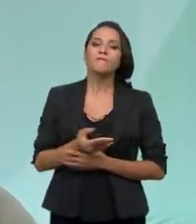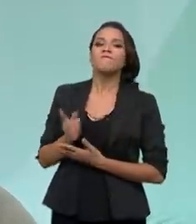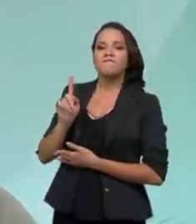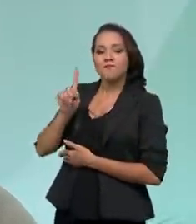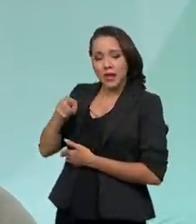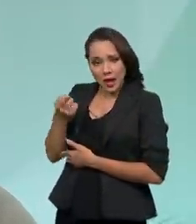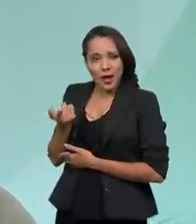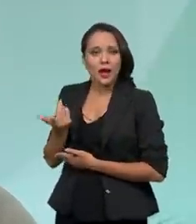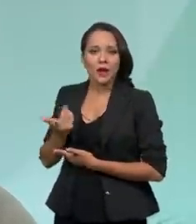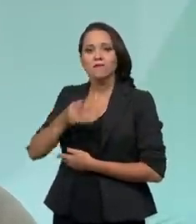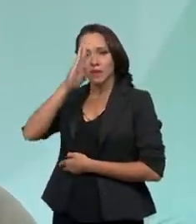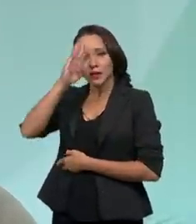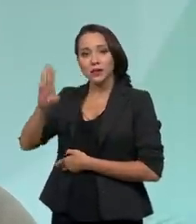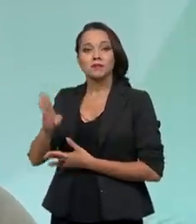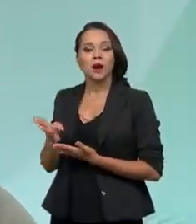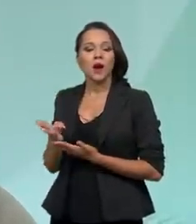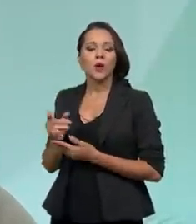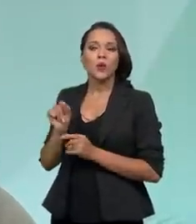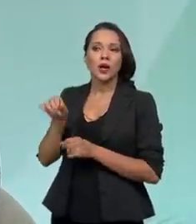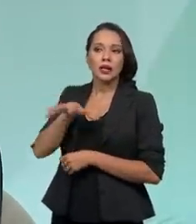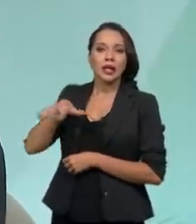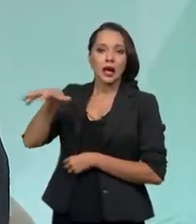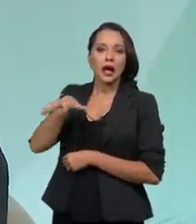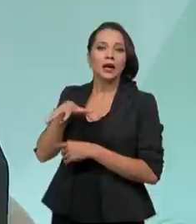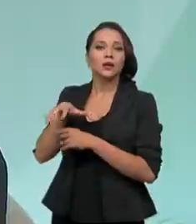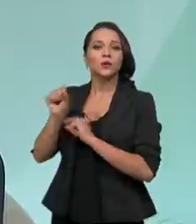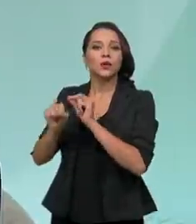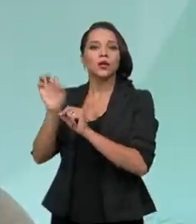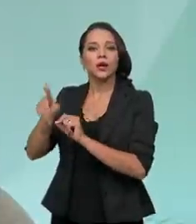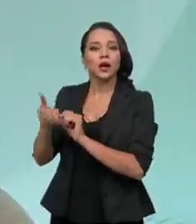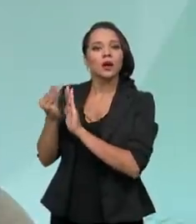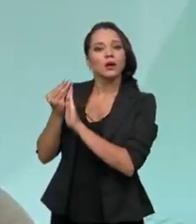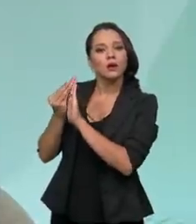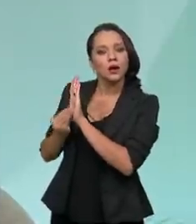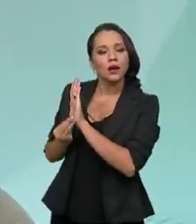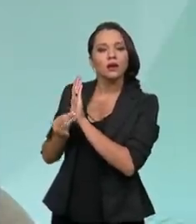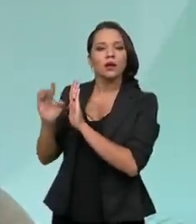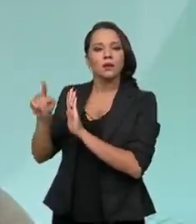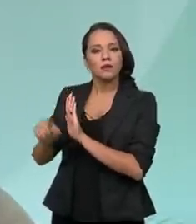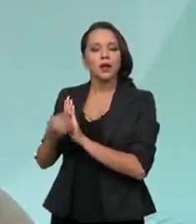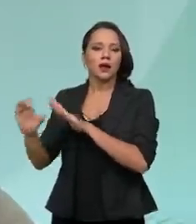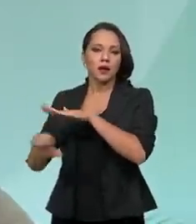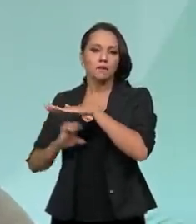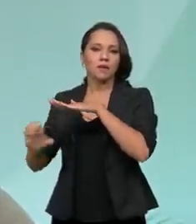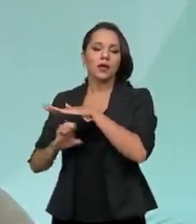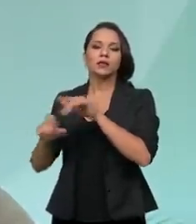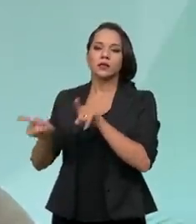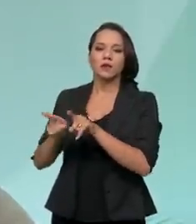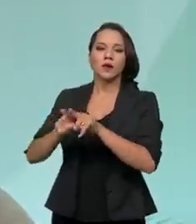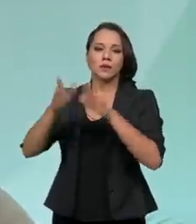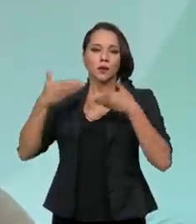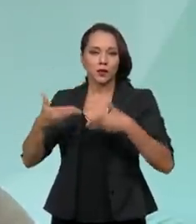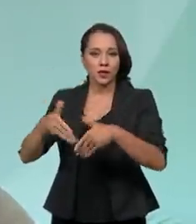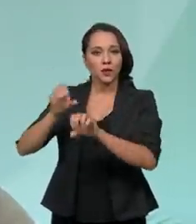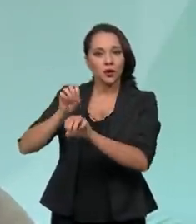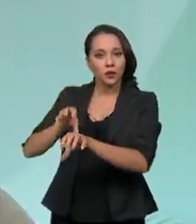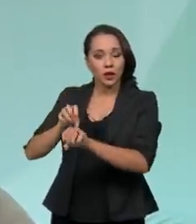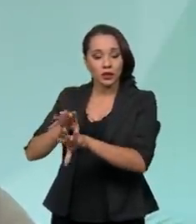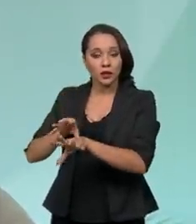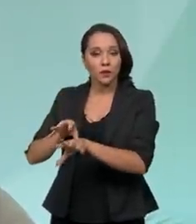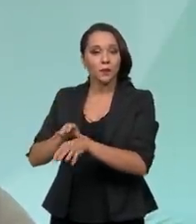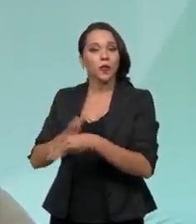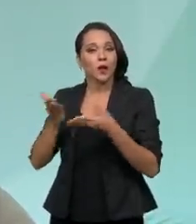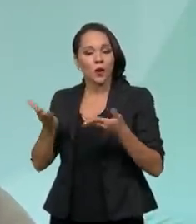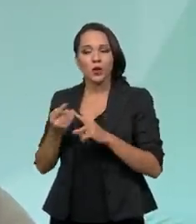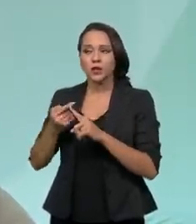é o carro-chefe, em termos da parte discricionária do que é colocado pela própria empresa e pelo Ministério da Educação, hoje,